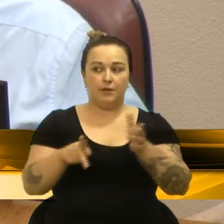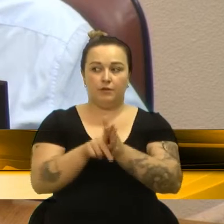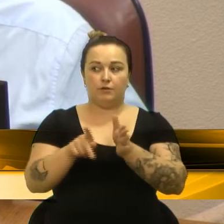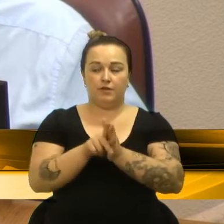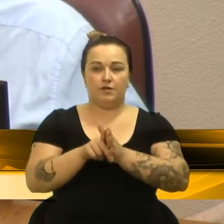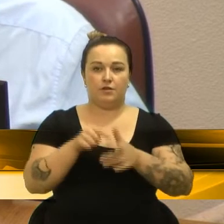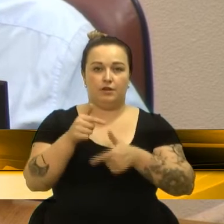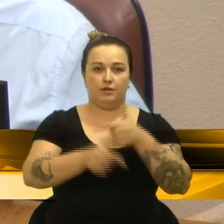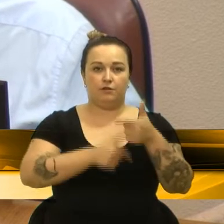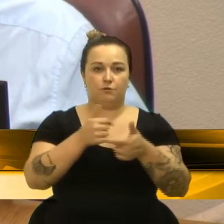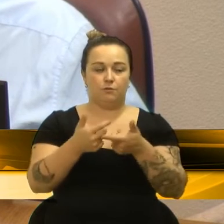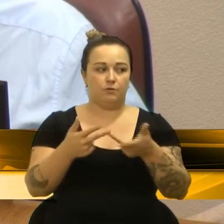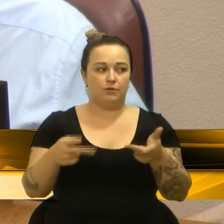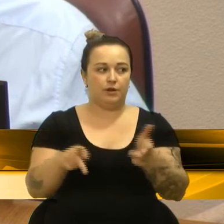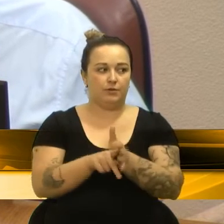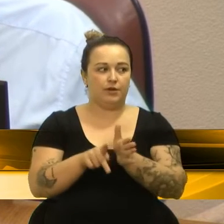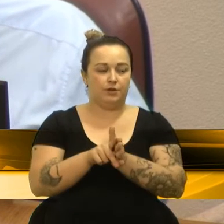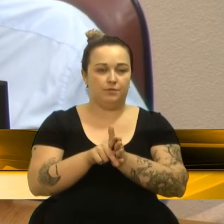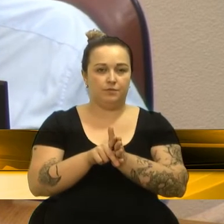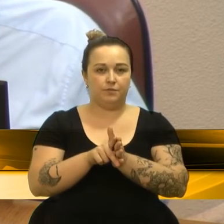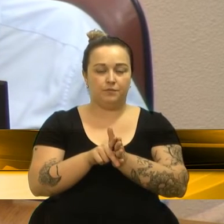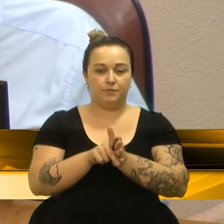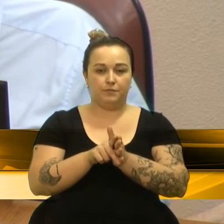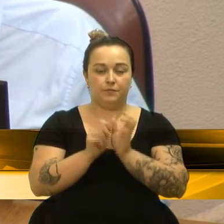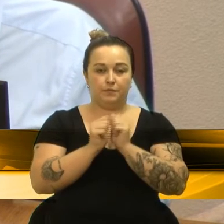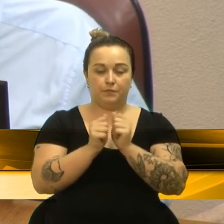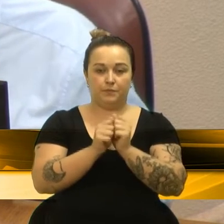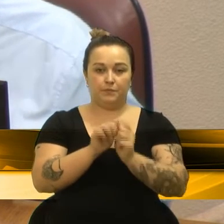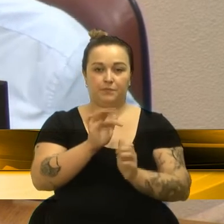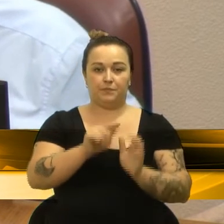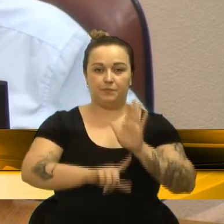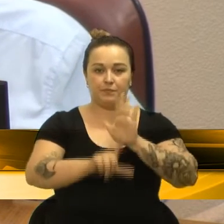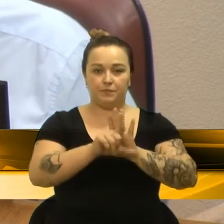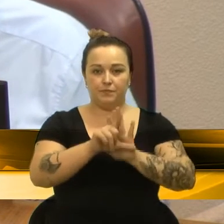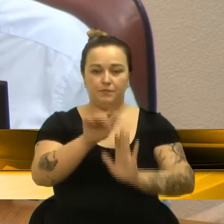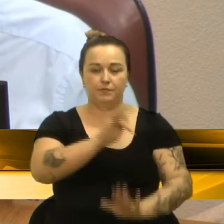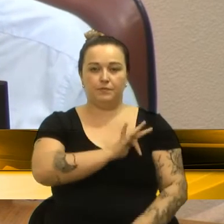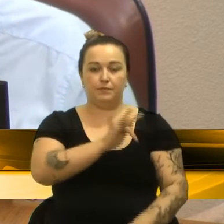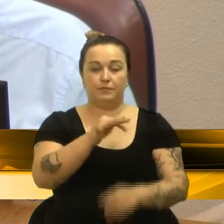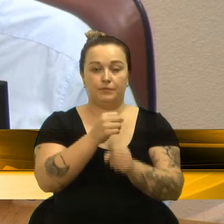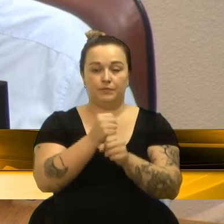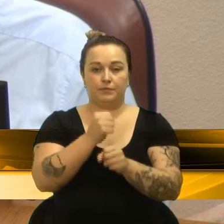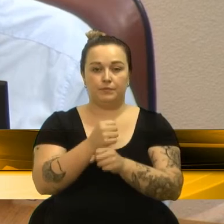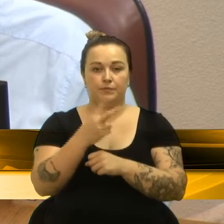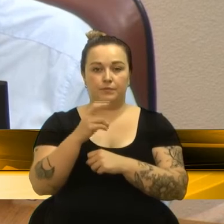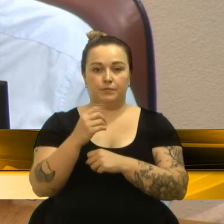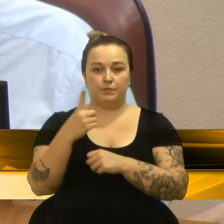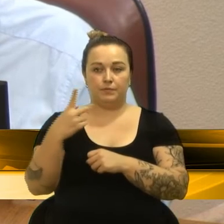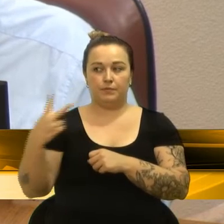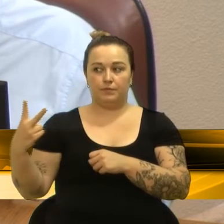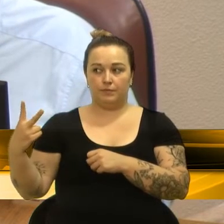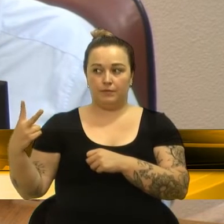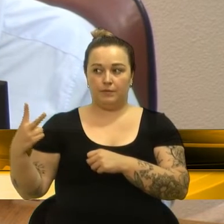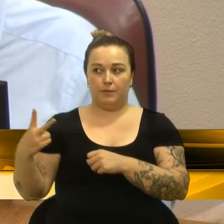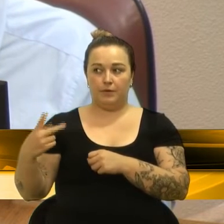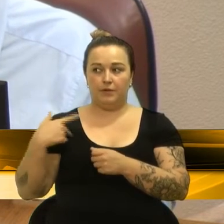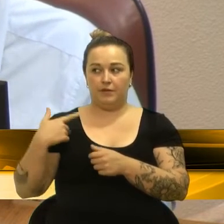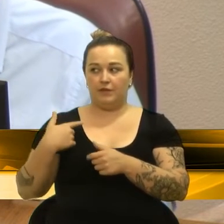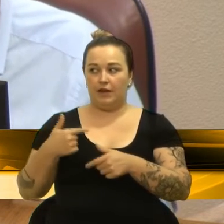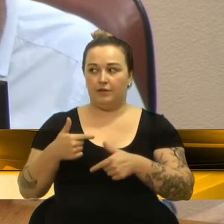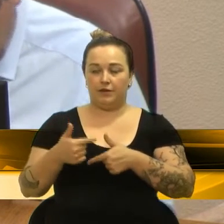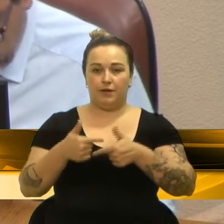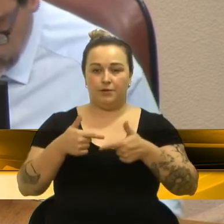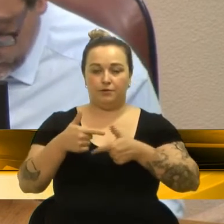.066, barra 93, alterações, Lei Federal, 10.520, barra 2002 e Lei Municipal, 5.225, barra